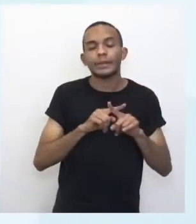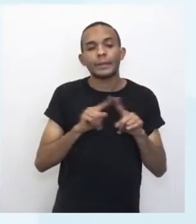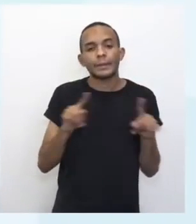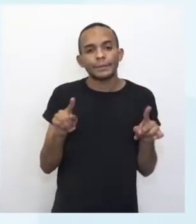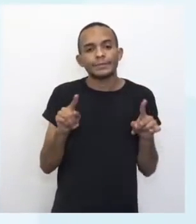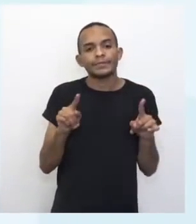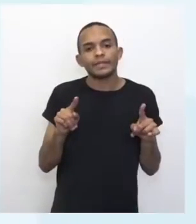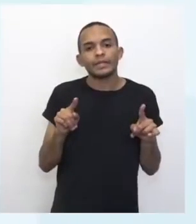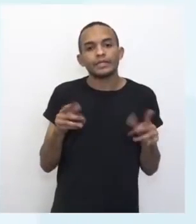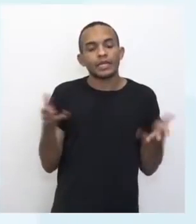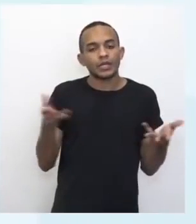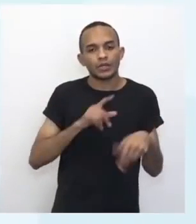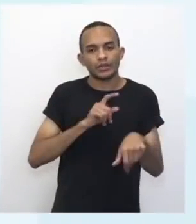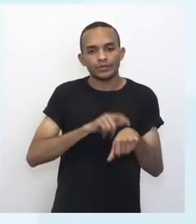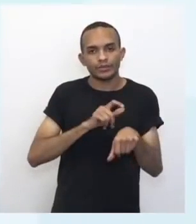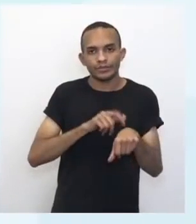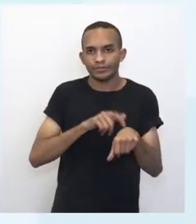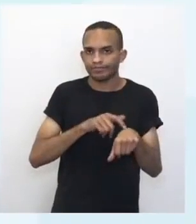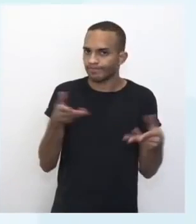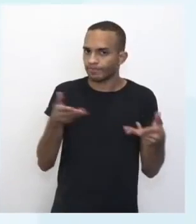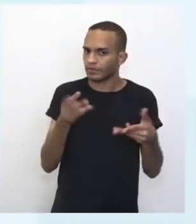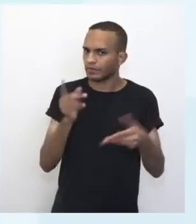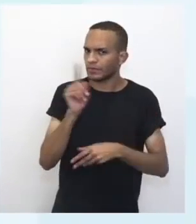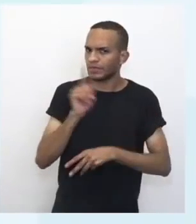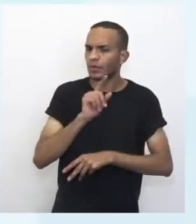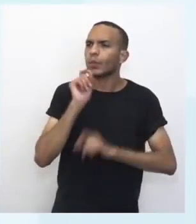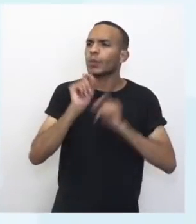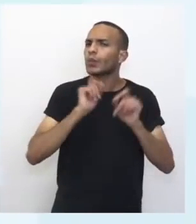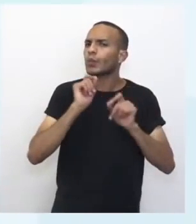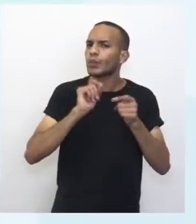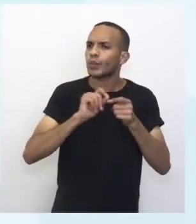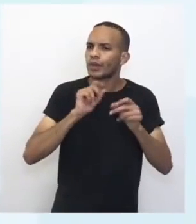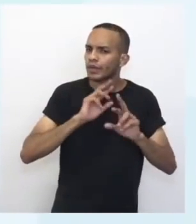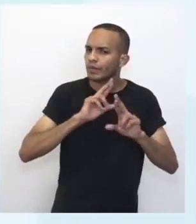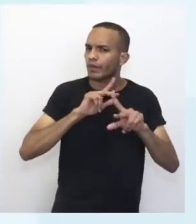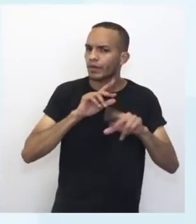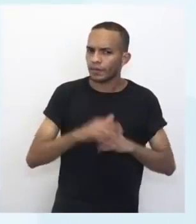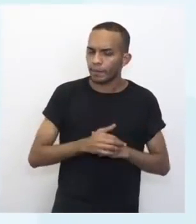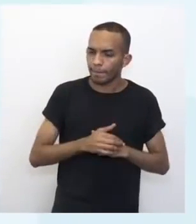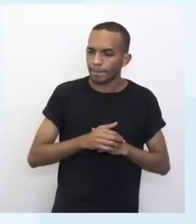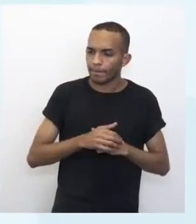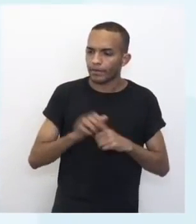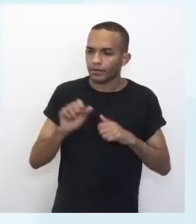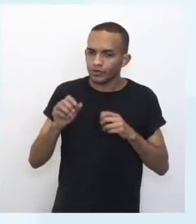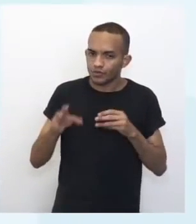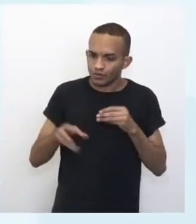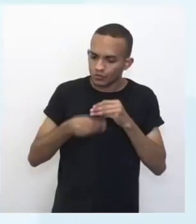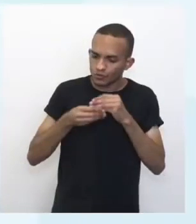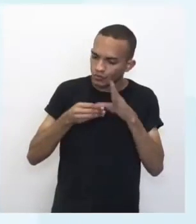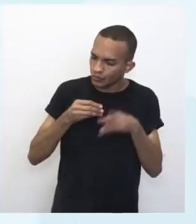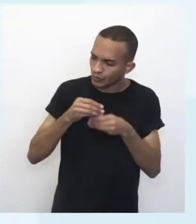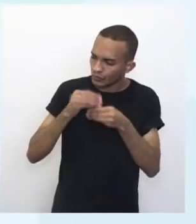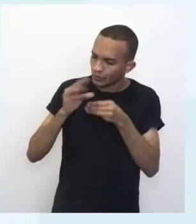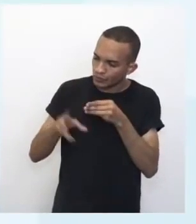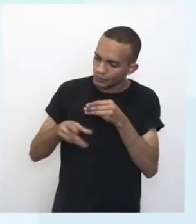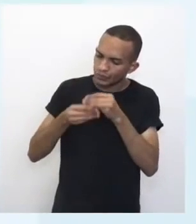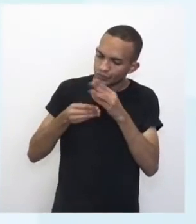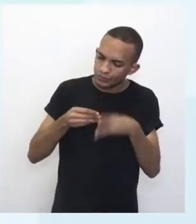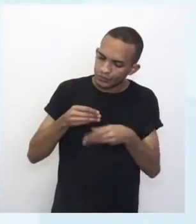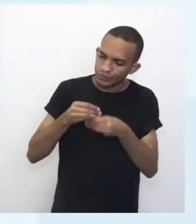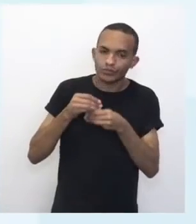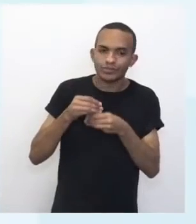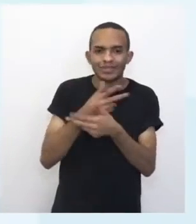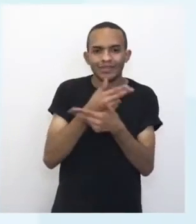atual não faz isso. O ele fez, né? Ele juntou, basicamente, dois aí de 15 graus